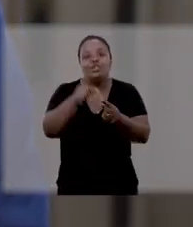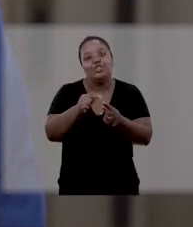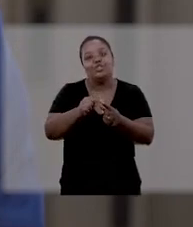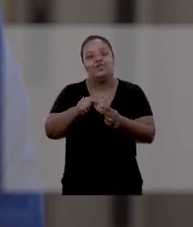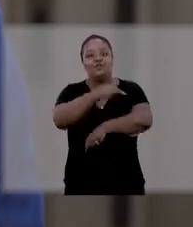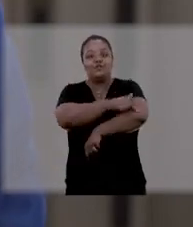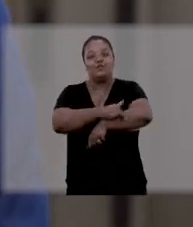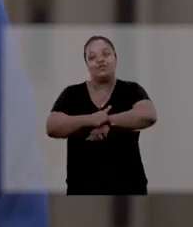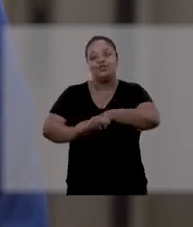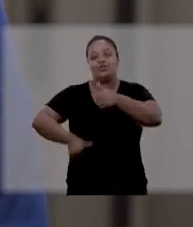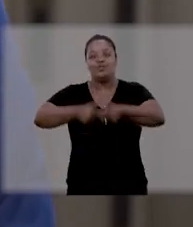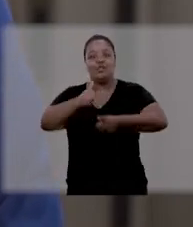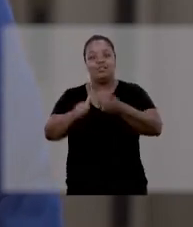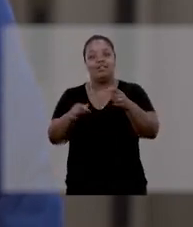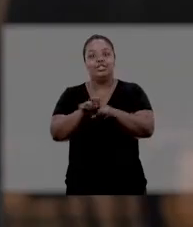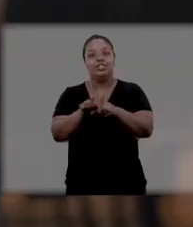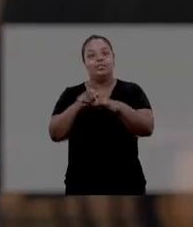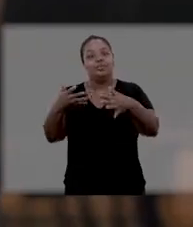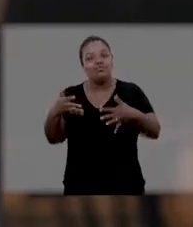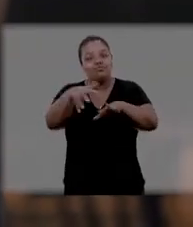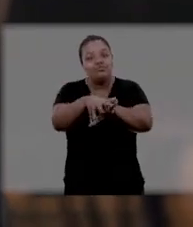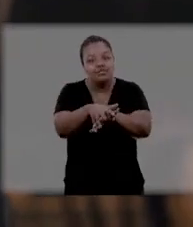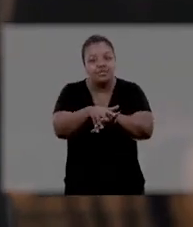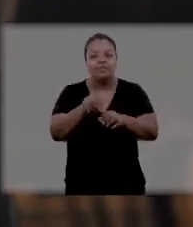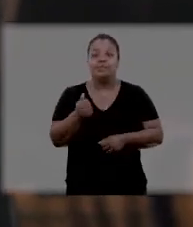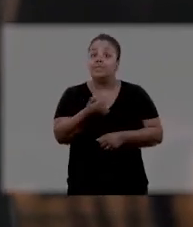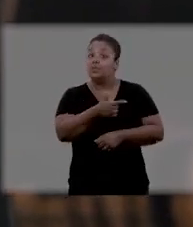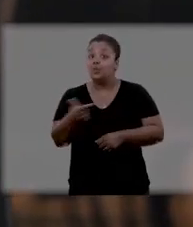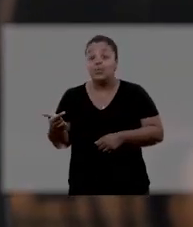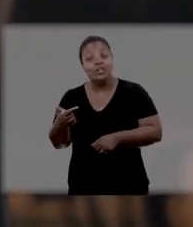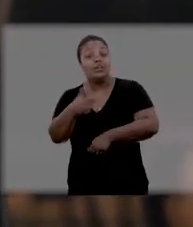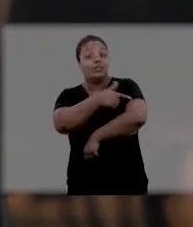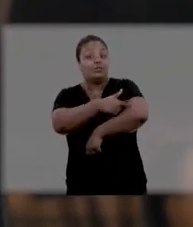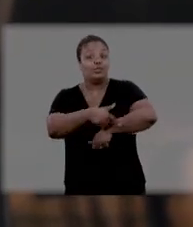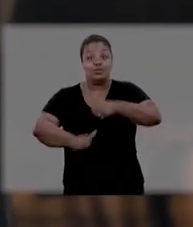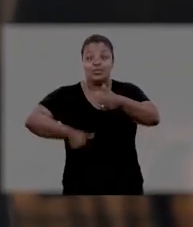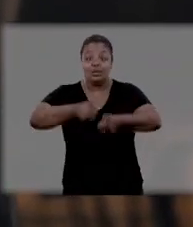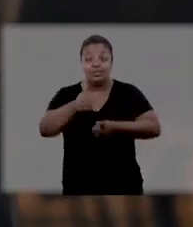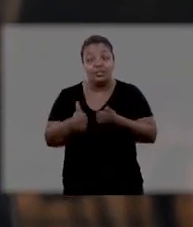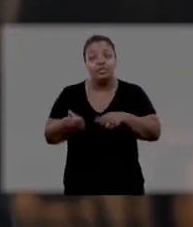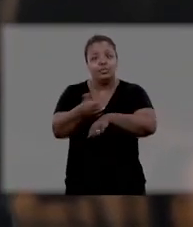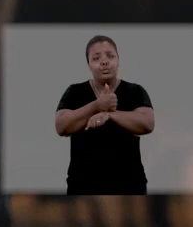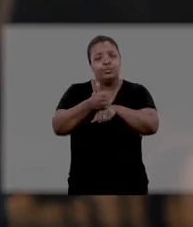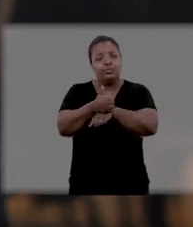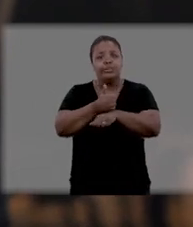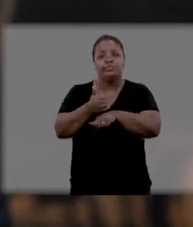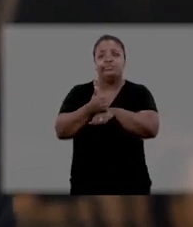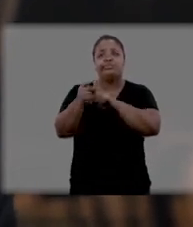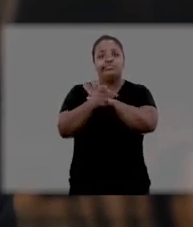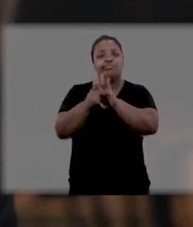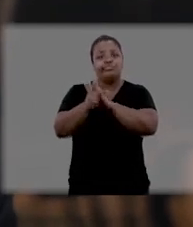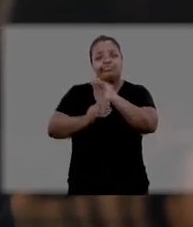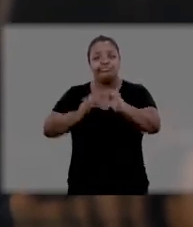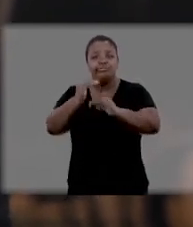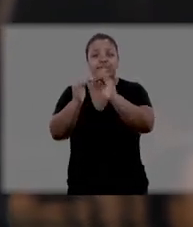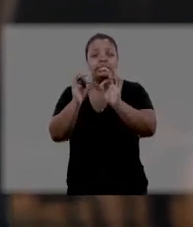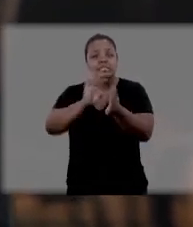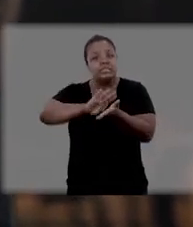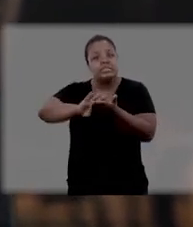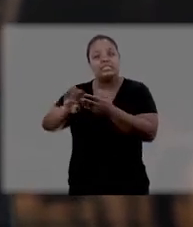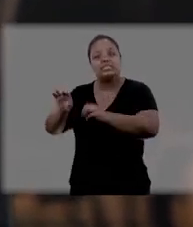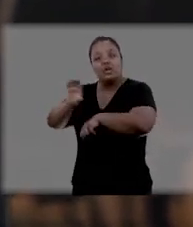educação de qualidade e inclusiva. Não existe uma educação de qualidade, um plano de carreira adequado, sem o